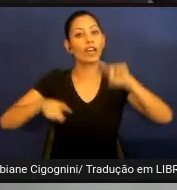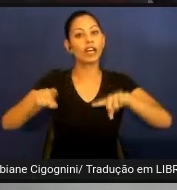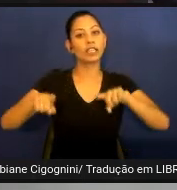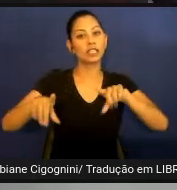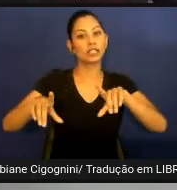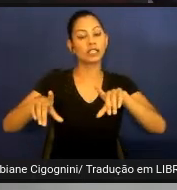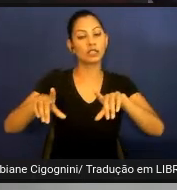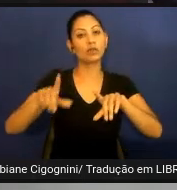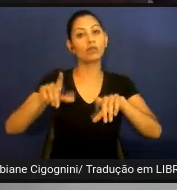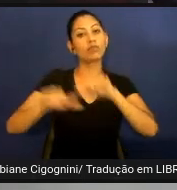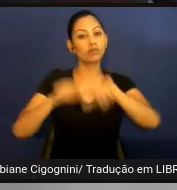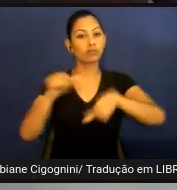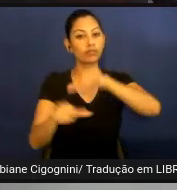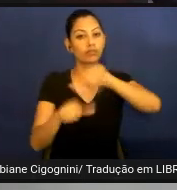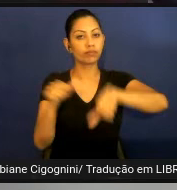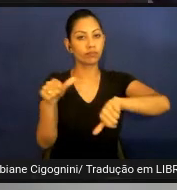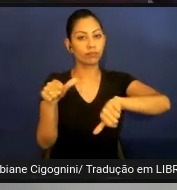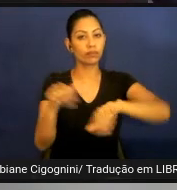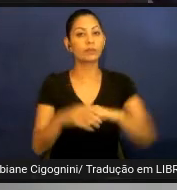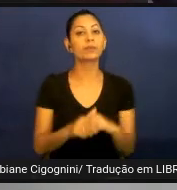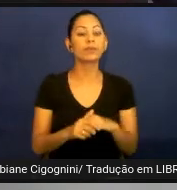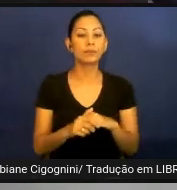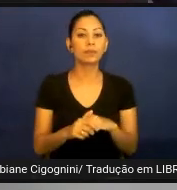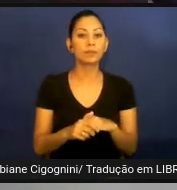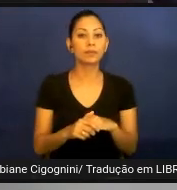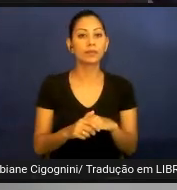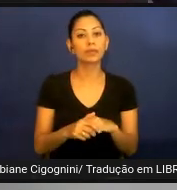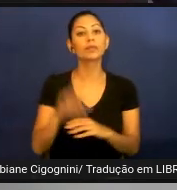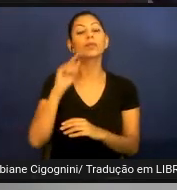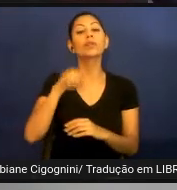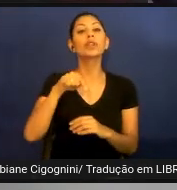O banco de dados deles é o Wikilibras.